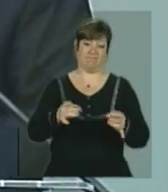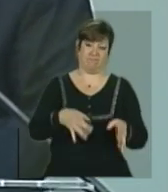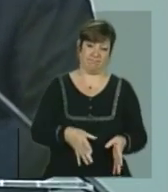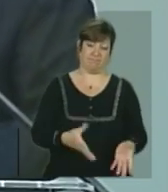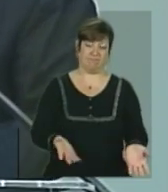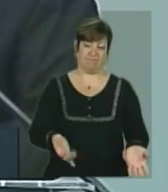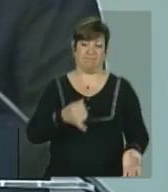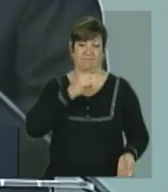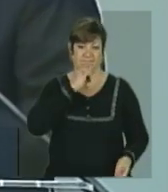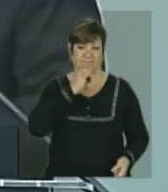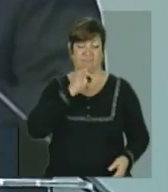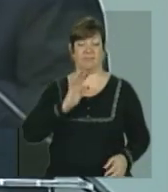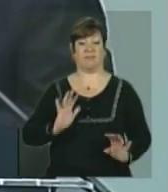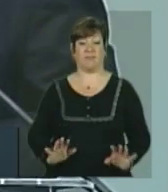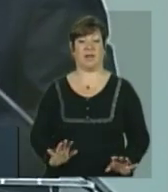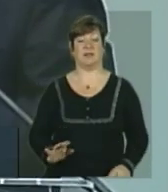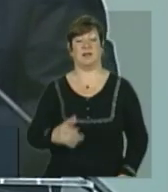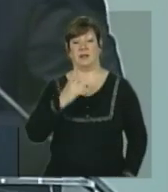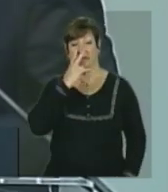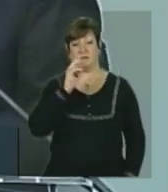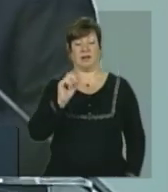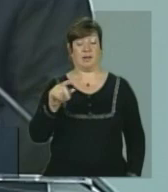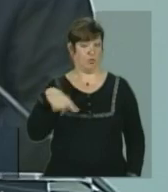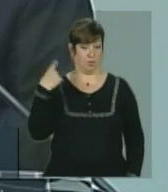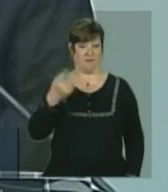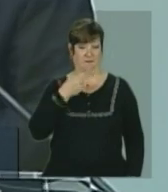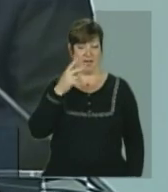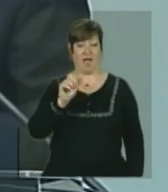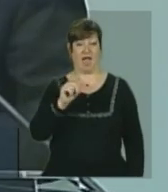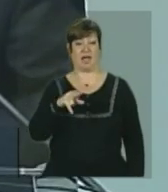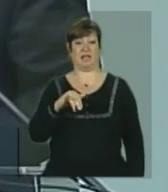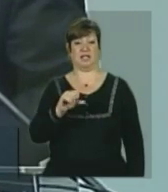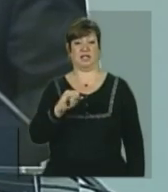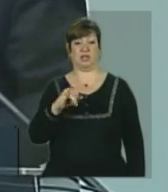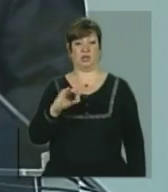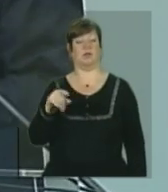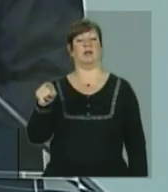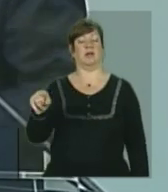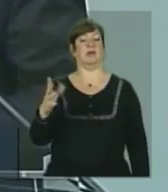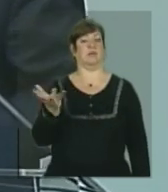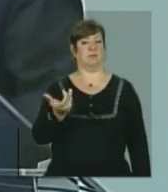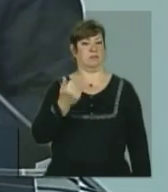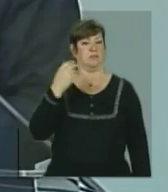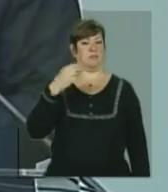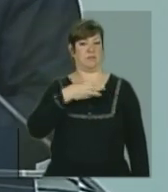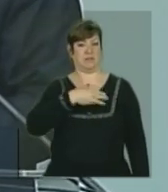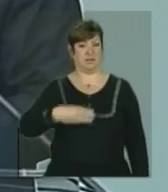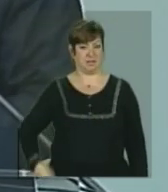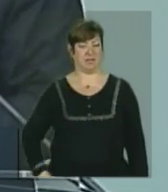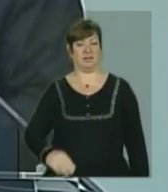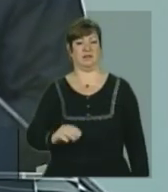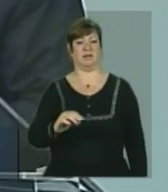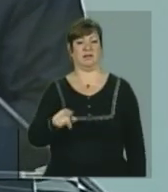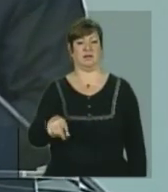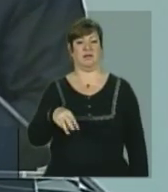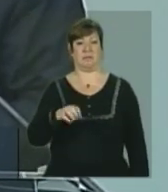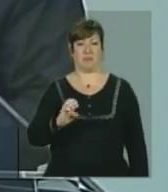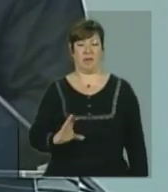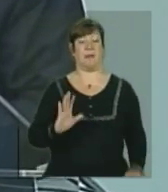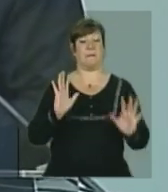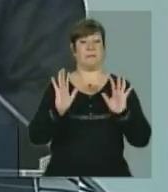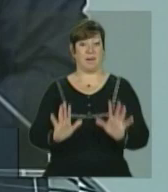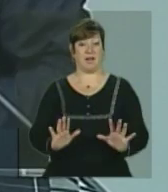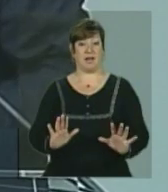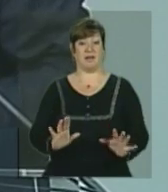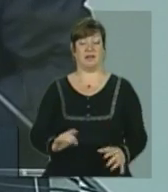não... Dizem que Anísio Teixeira foi um grande ministro da Educação, e sem dúvida foi, a gente conhece a história, mas,